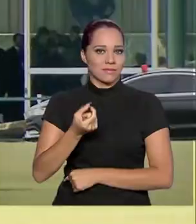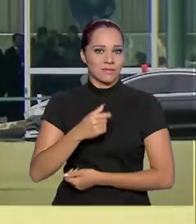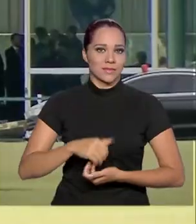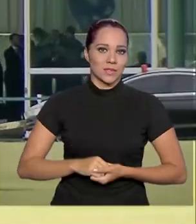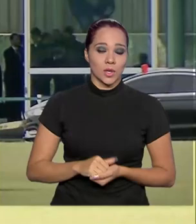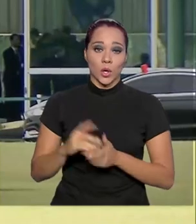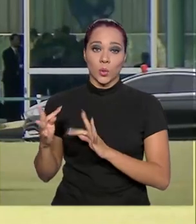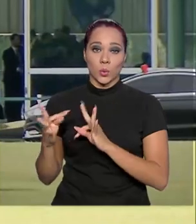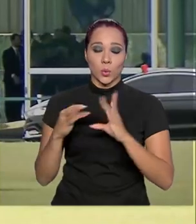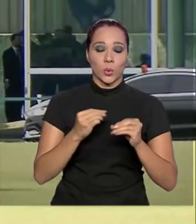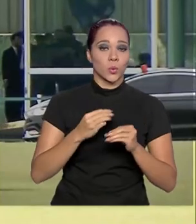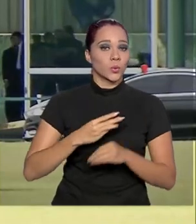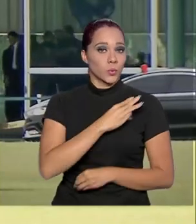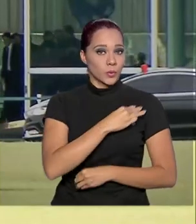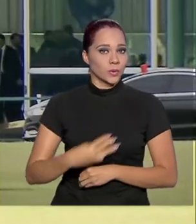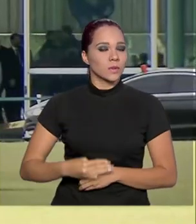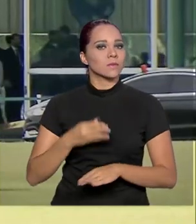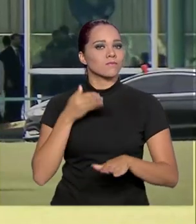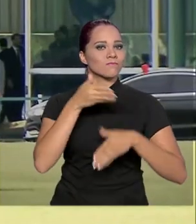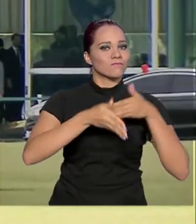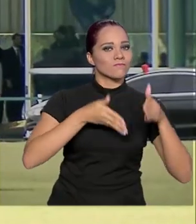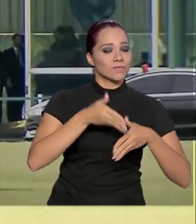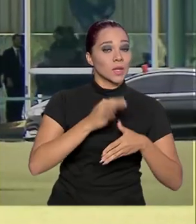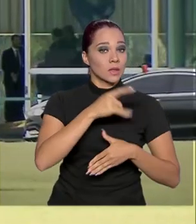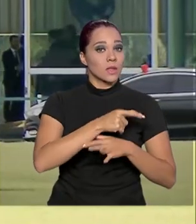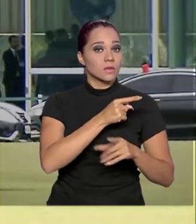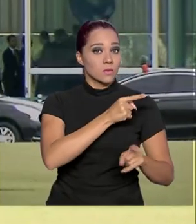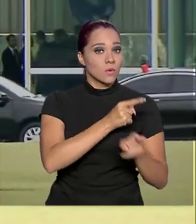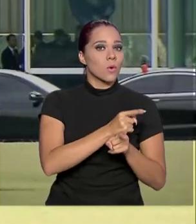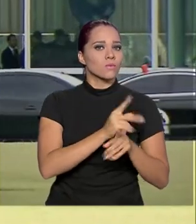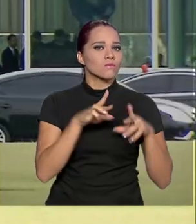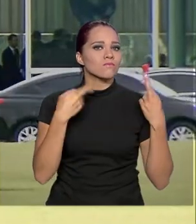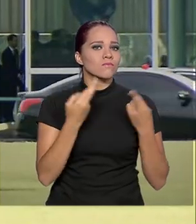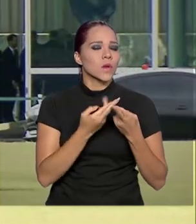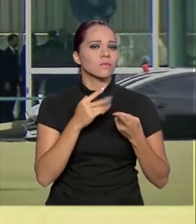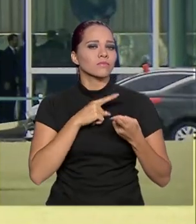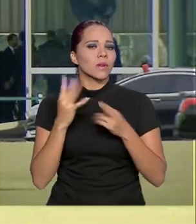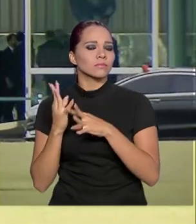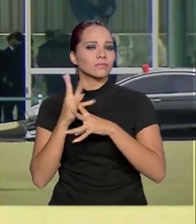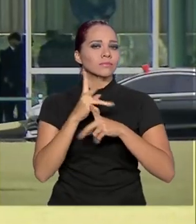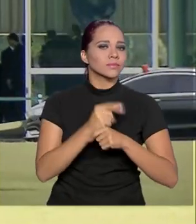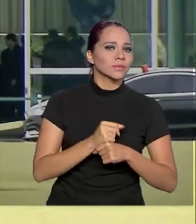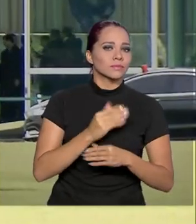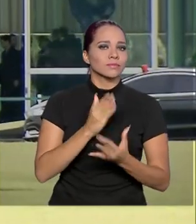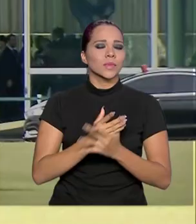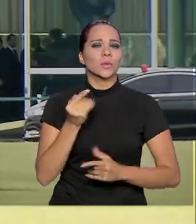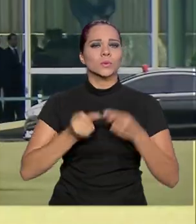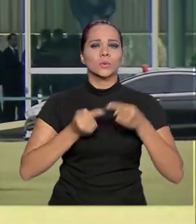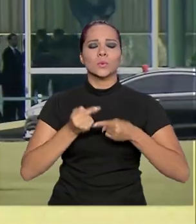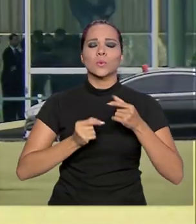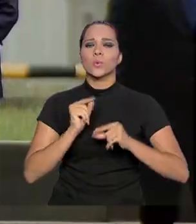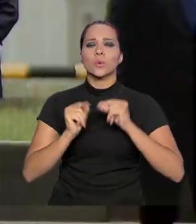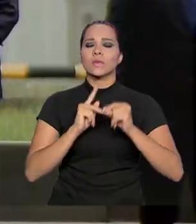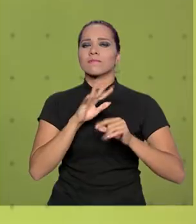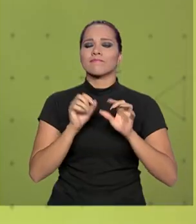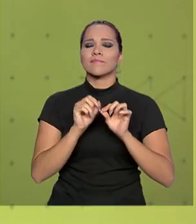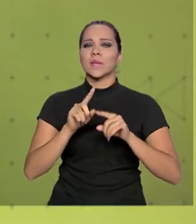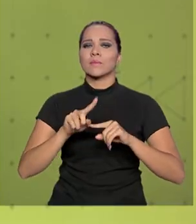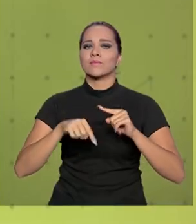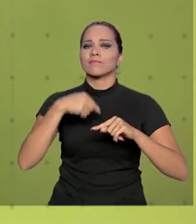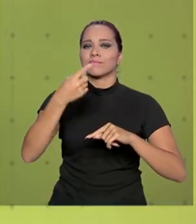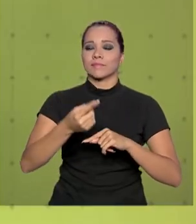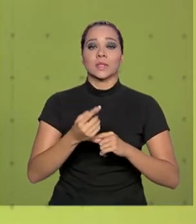Todos os ministros participaram. Nestes encontros, eles apresentam o balanço da pasta e discutem os próximos passos.